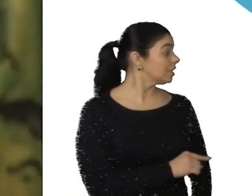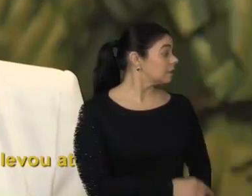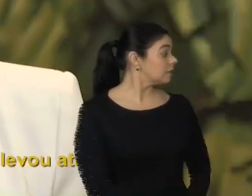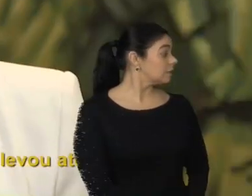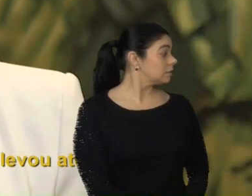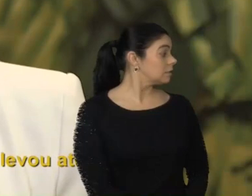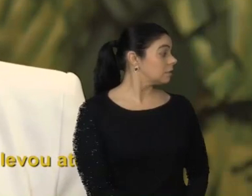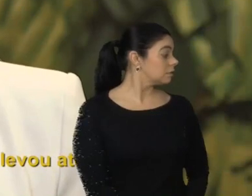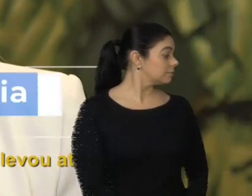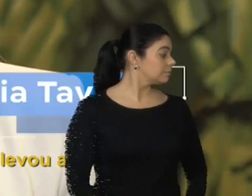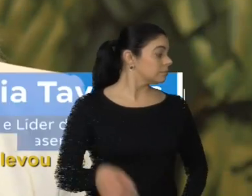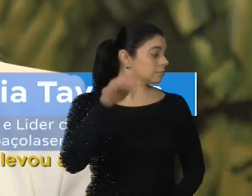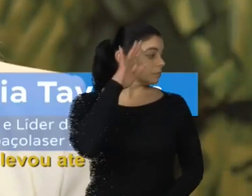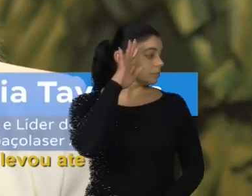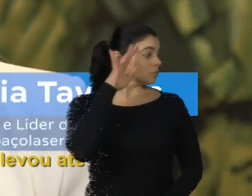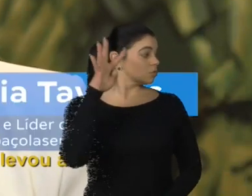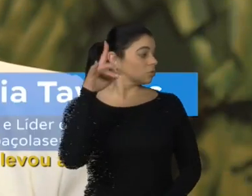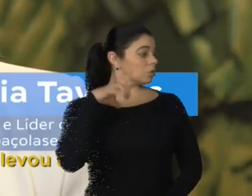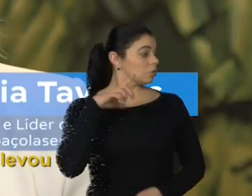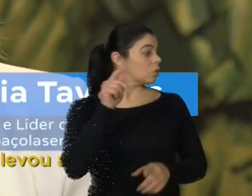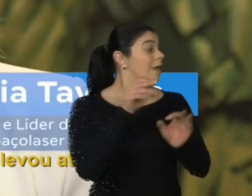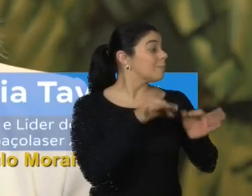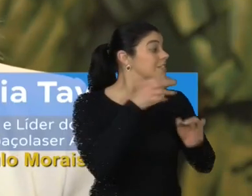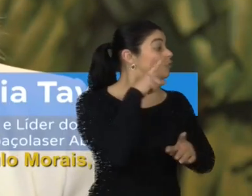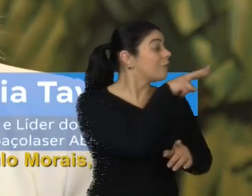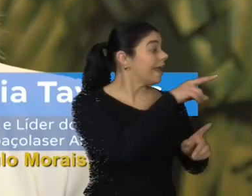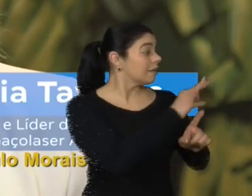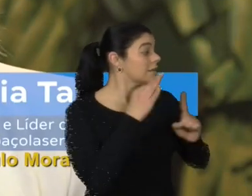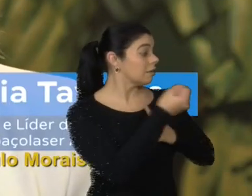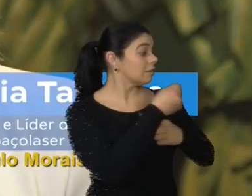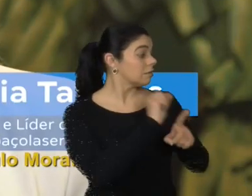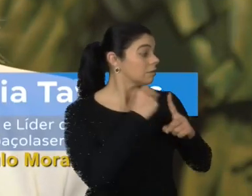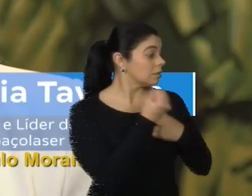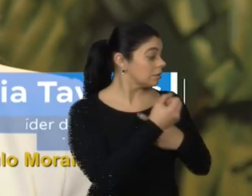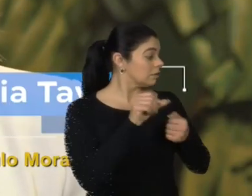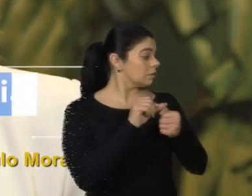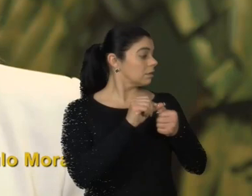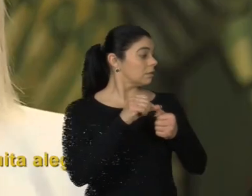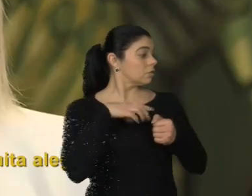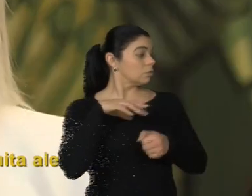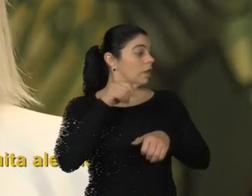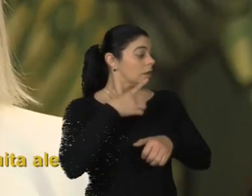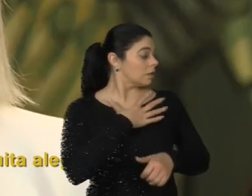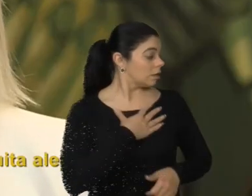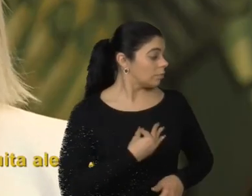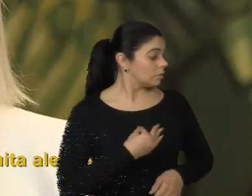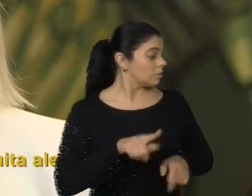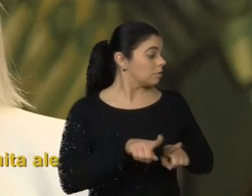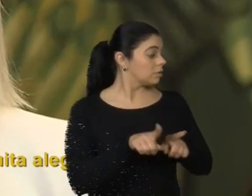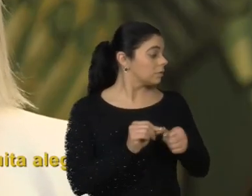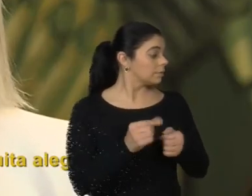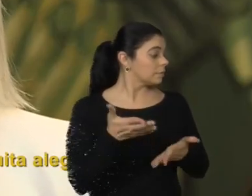O meu sonho de ter um projeto social me levou até um dos fundadores da Espaço Laser, o Paulo Moraes, e ele abraçou e